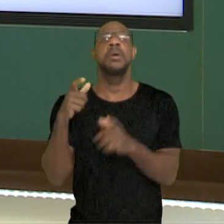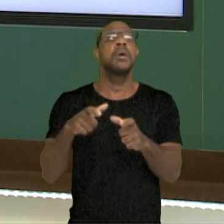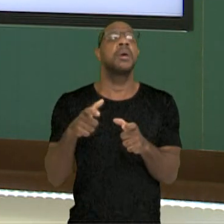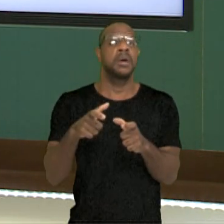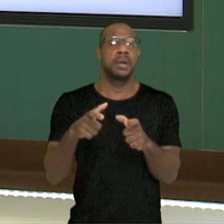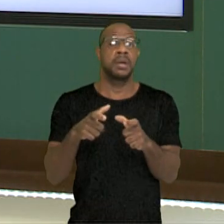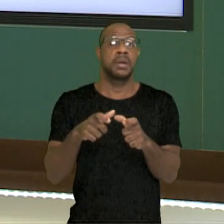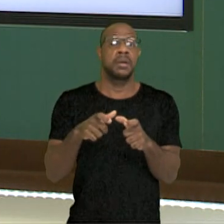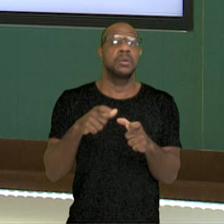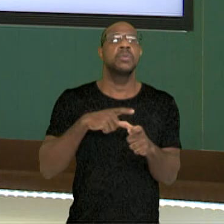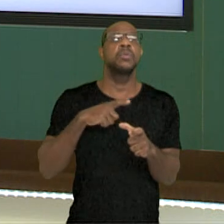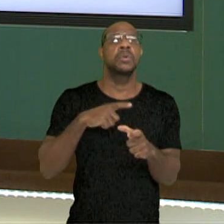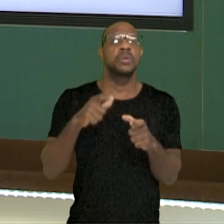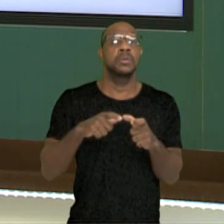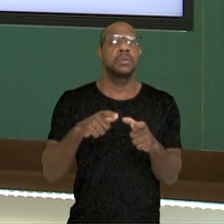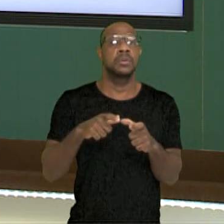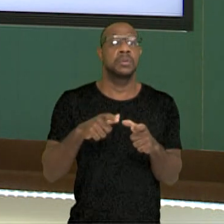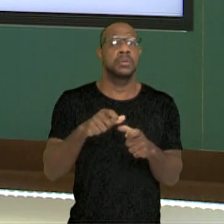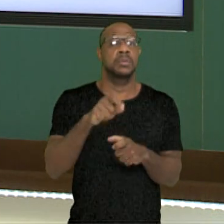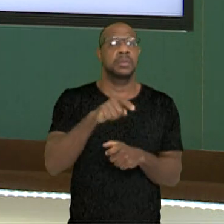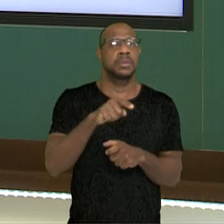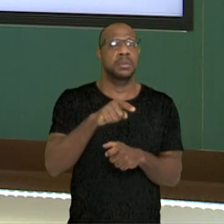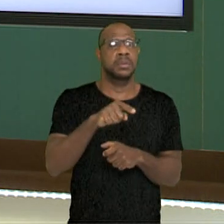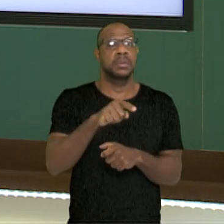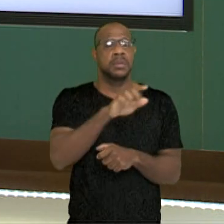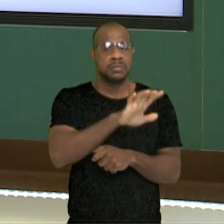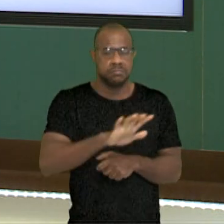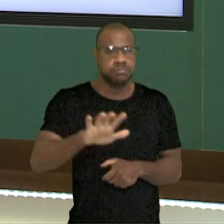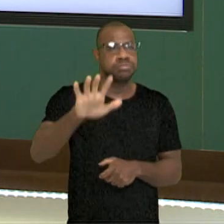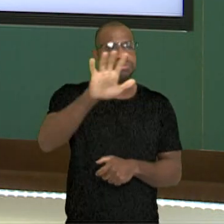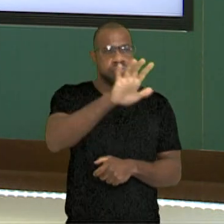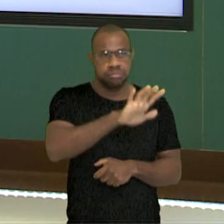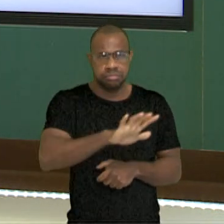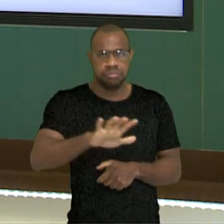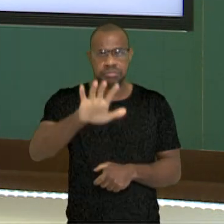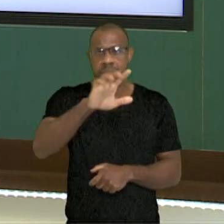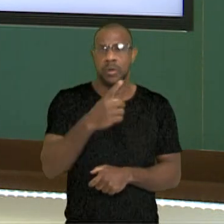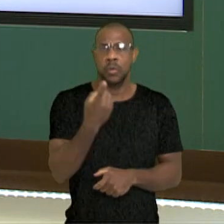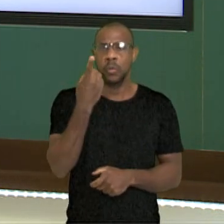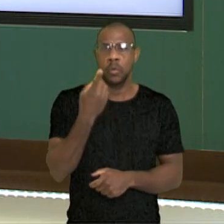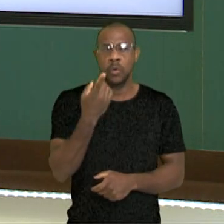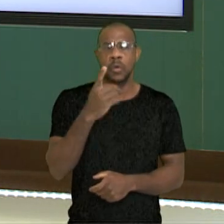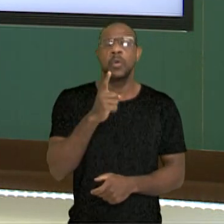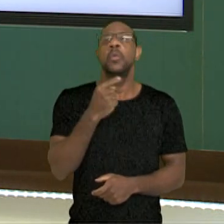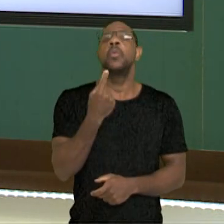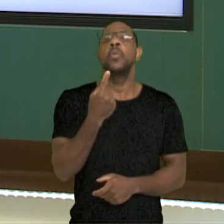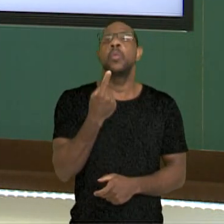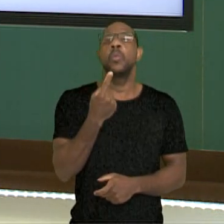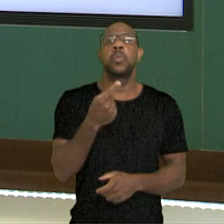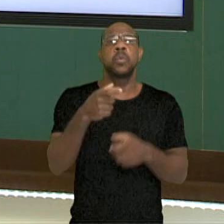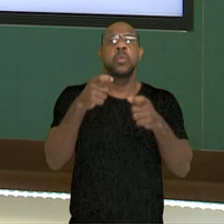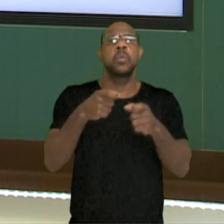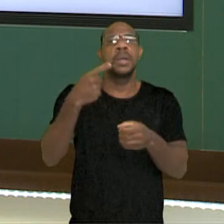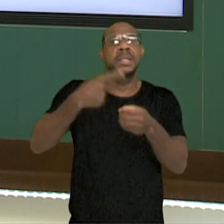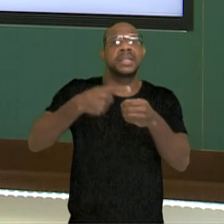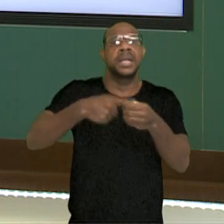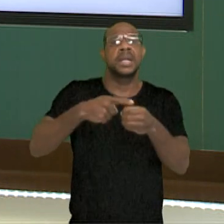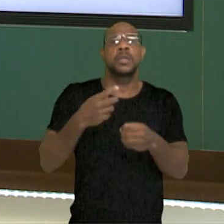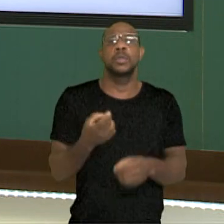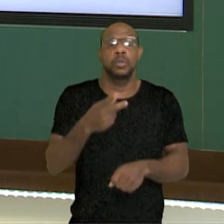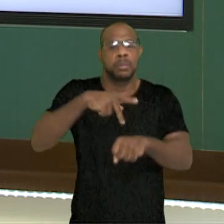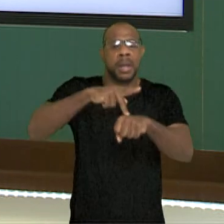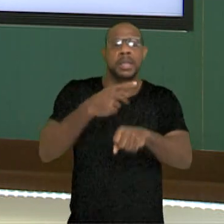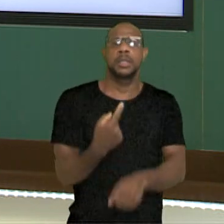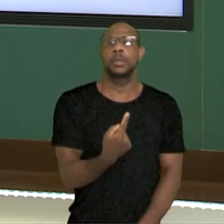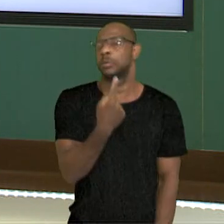Visigodos, ao reino Visigótico. Então, aqui vai ser um reino só, né? Eles também, os Suevos, eles também vão ser um